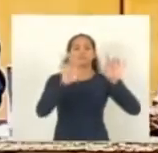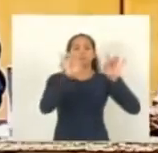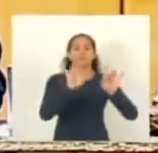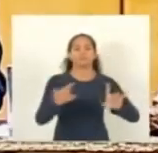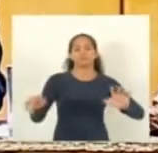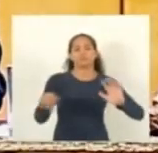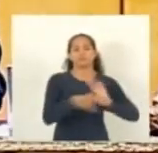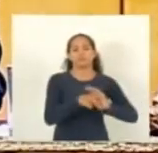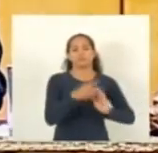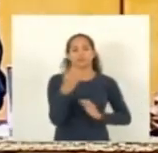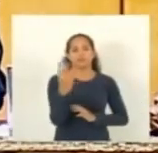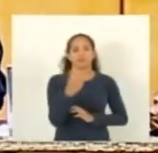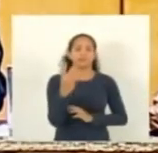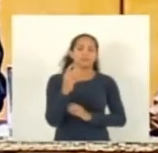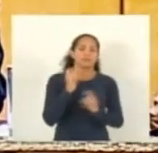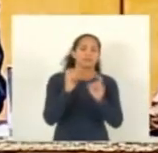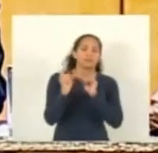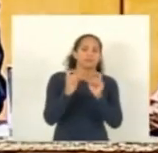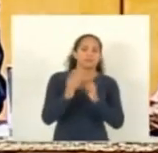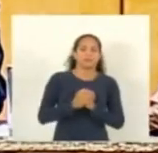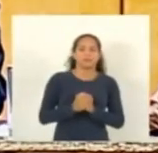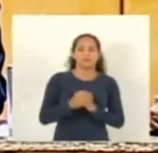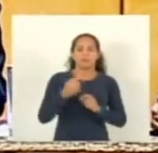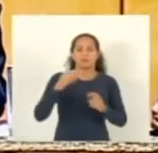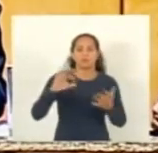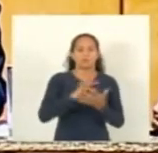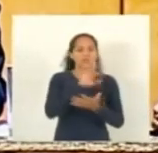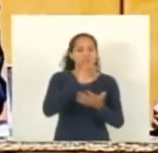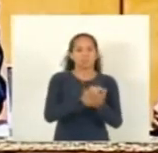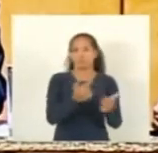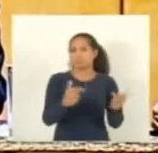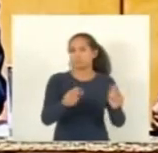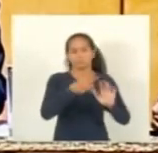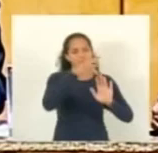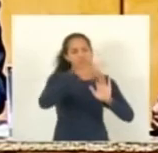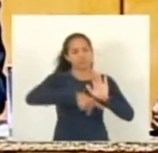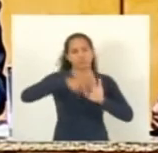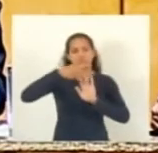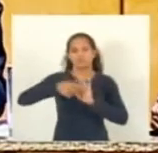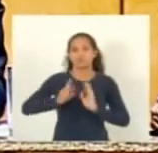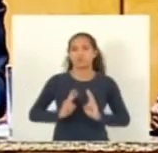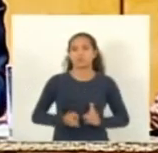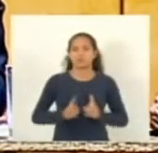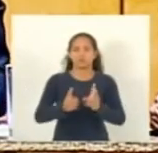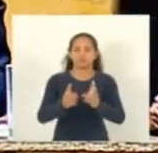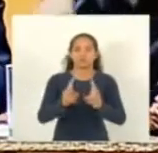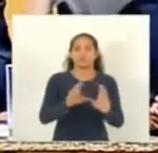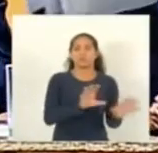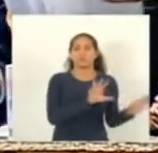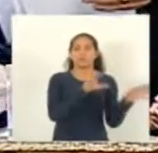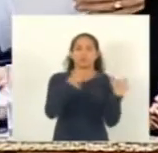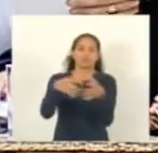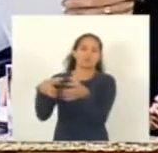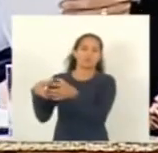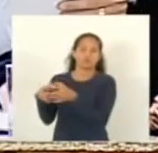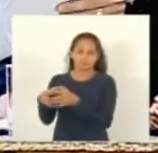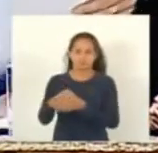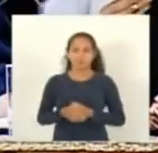em terceira sessão não havendo oradores escritos os projetos seguem para as comissões